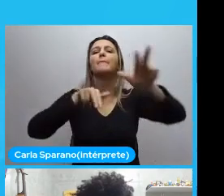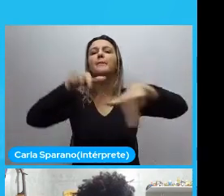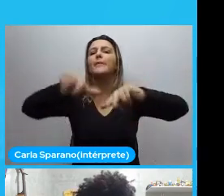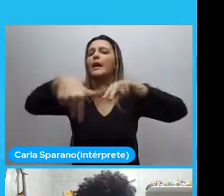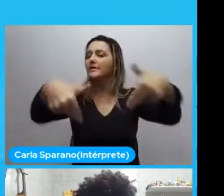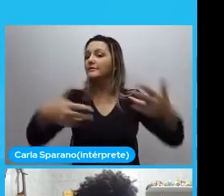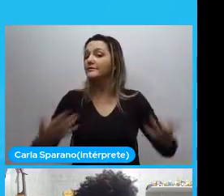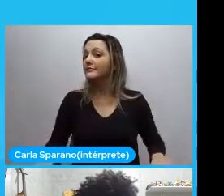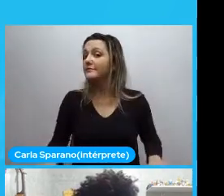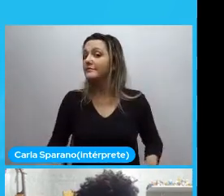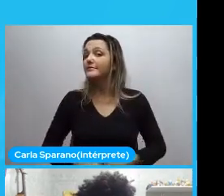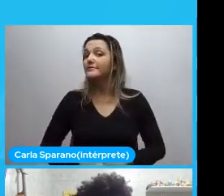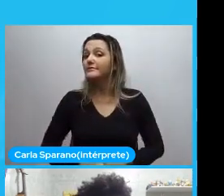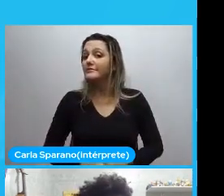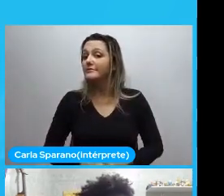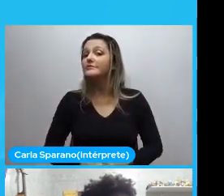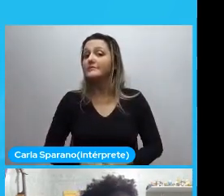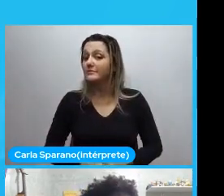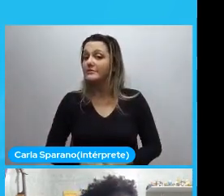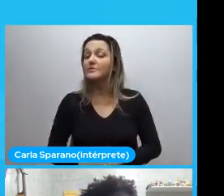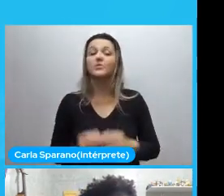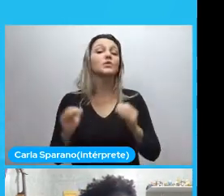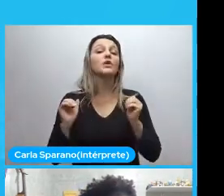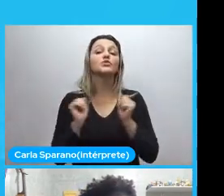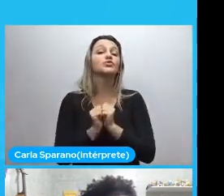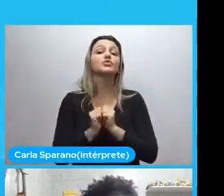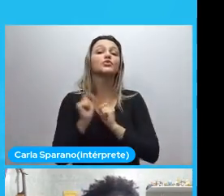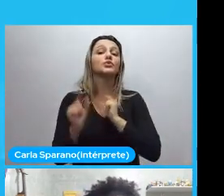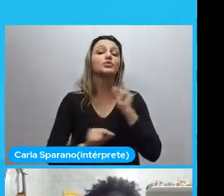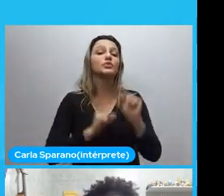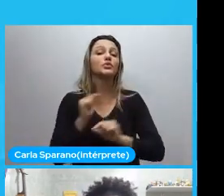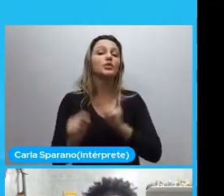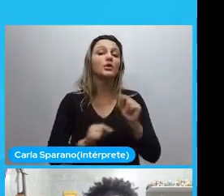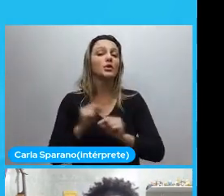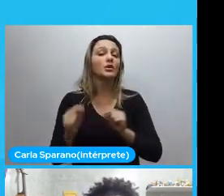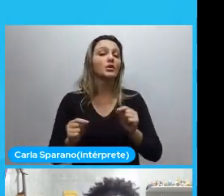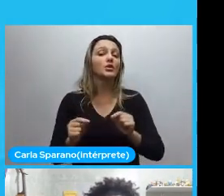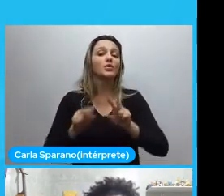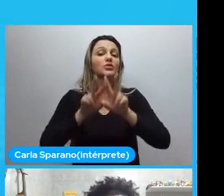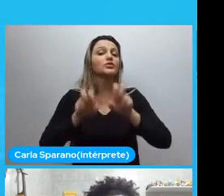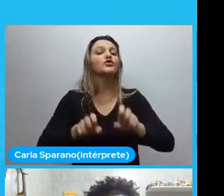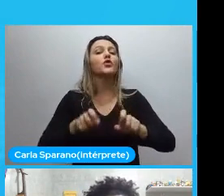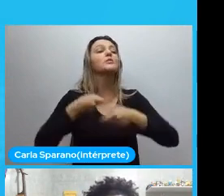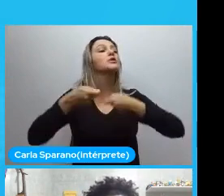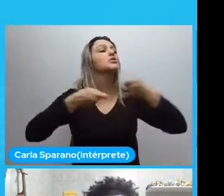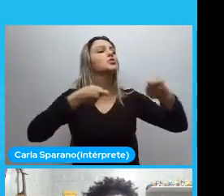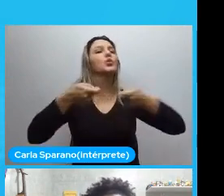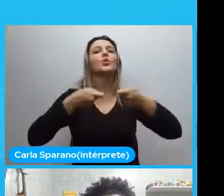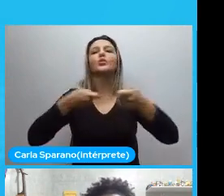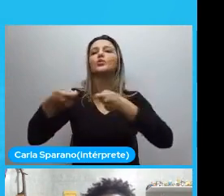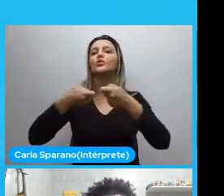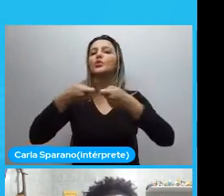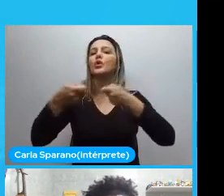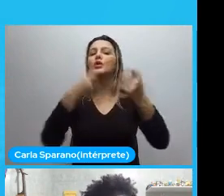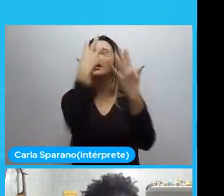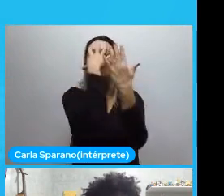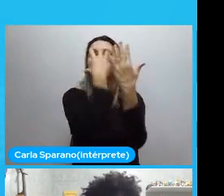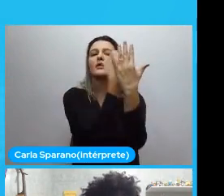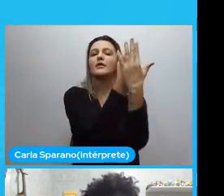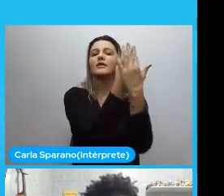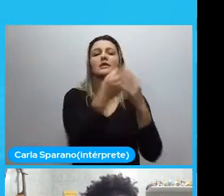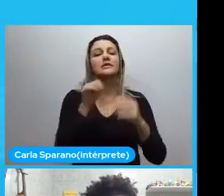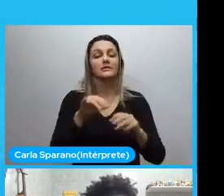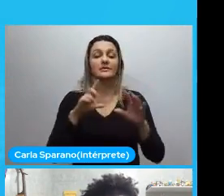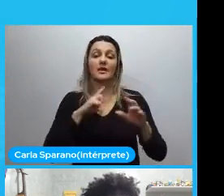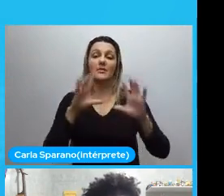Diretamente. Junto. A questão. Das imagens de controle. Porque. Quando a gente faz uma conferência.